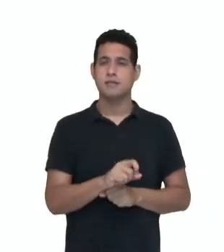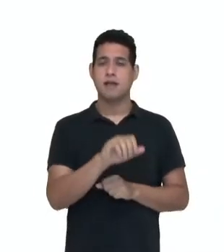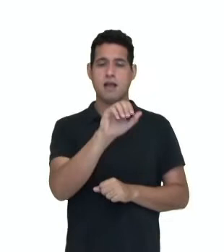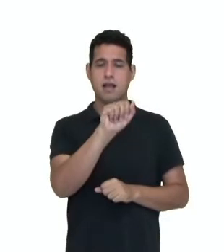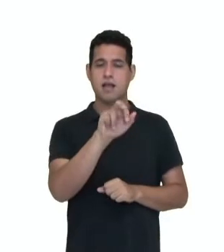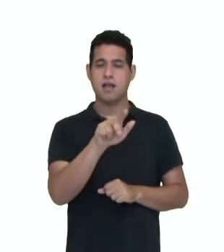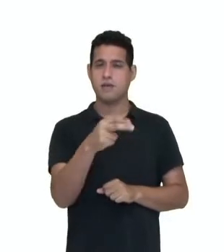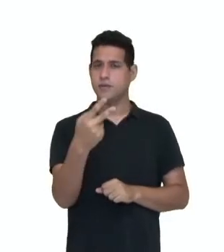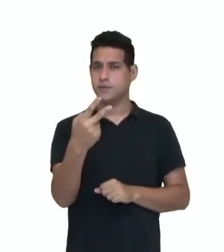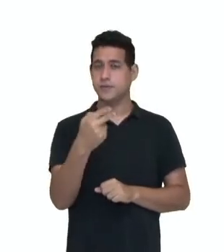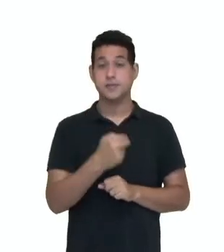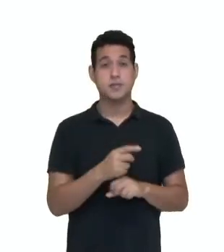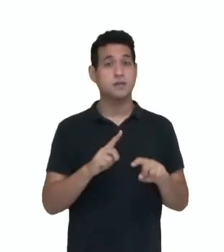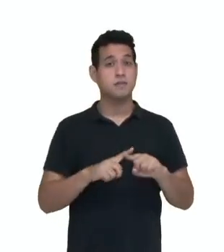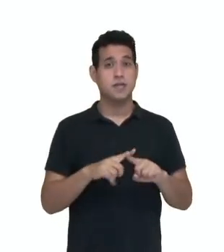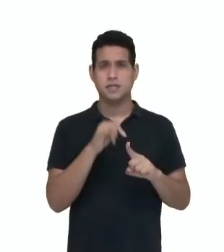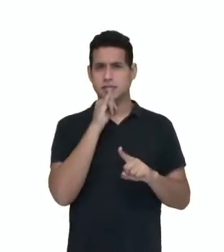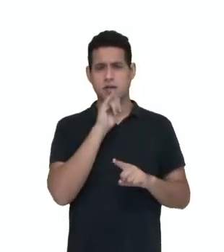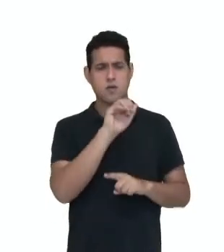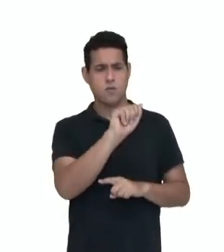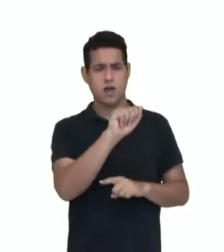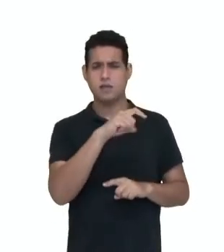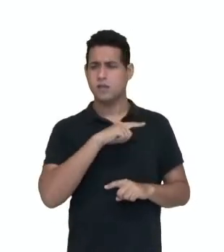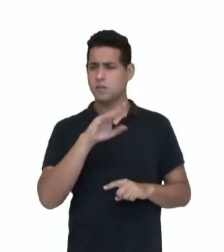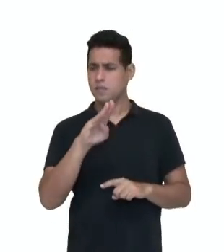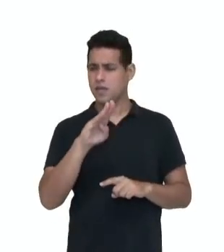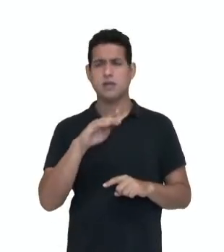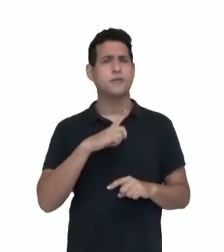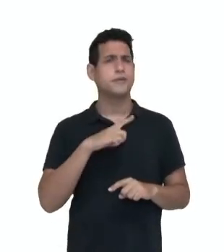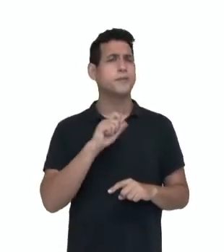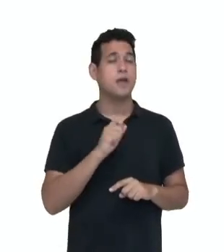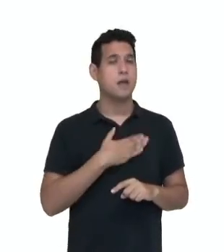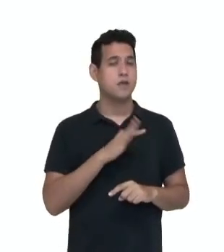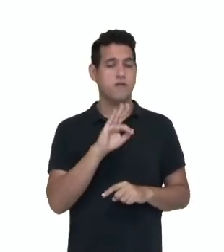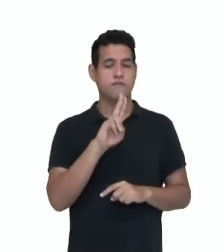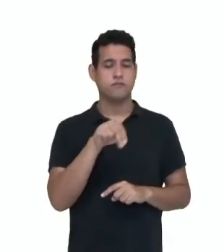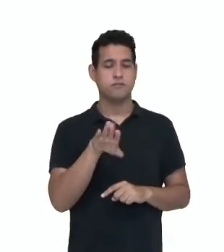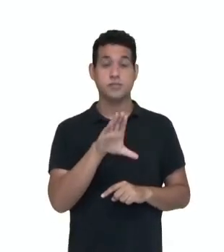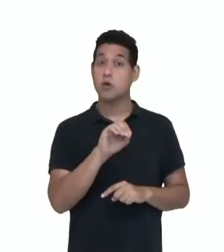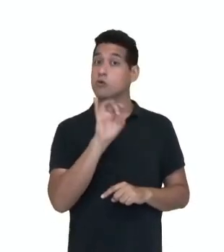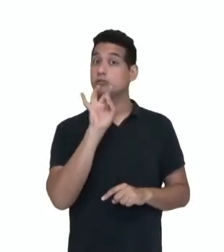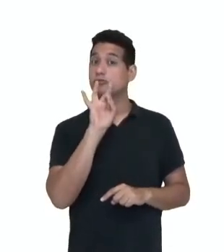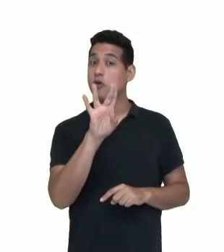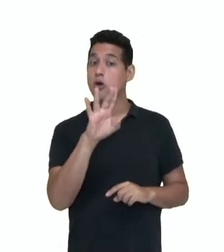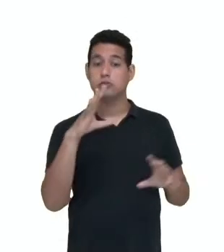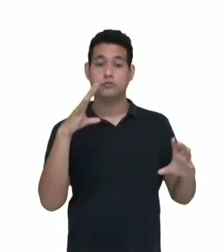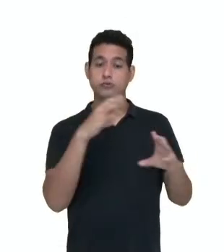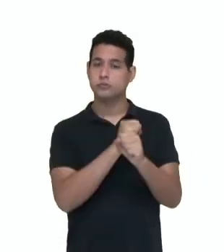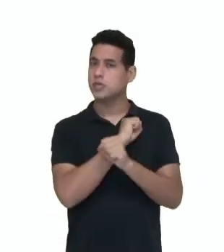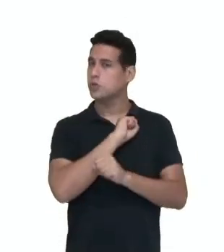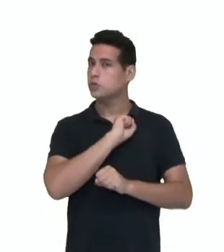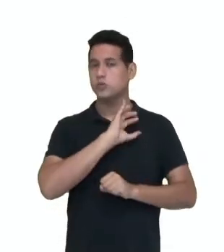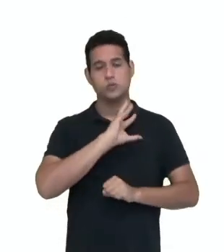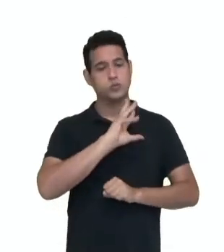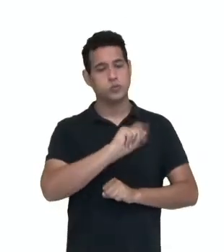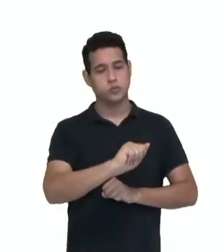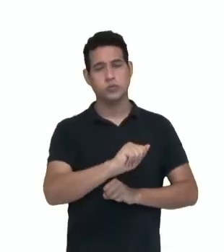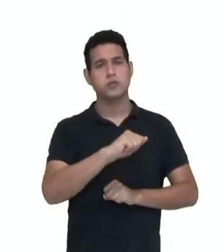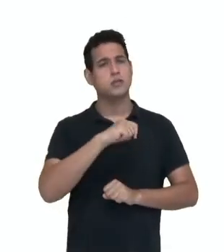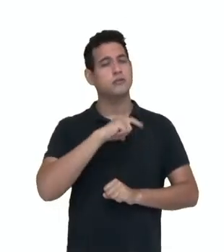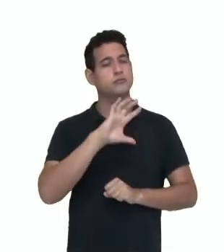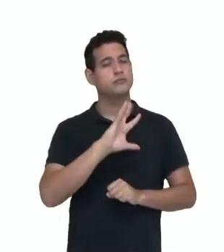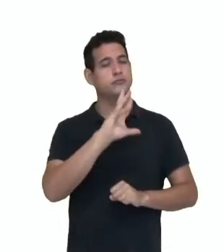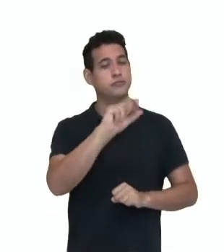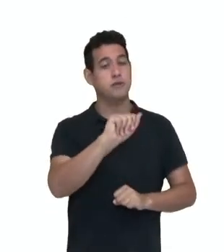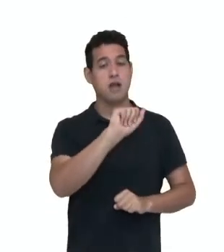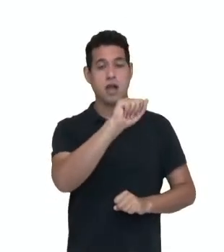2. Então, se eu tenho o a, eu tenho o b, eu tenho a minha função. Basta eu juntar tudo, tá bom? Então, a forma geral